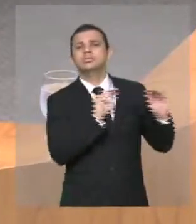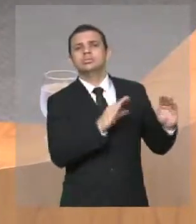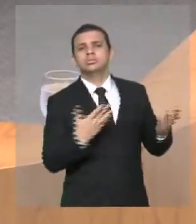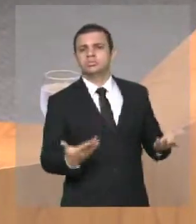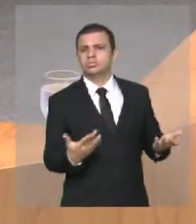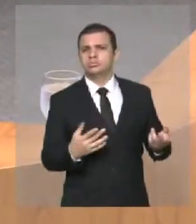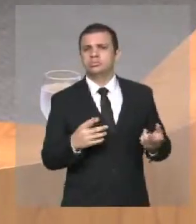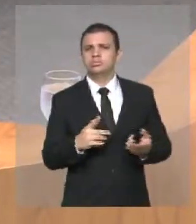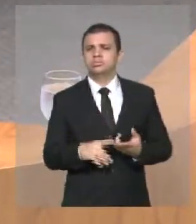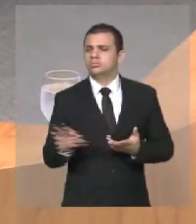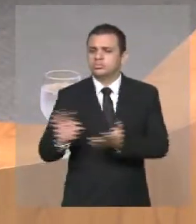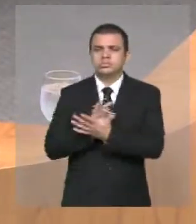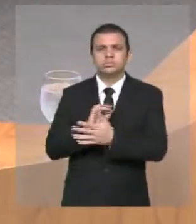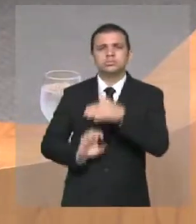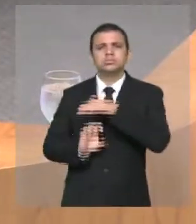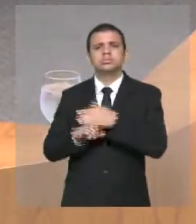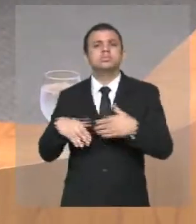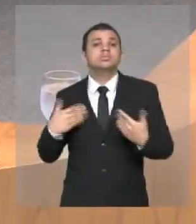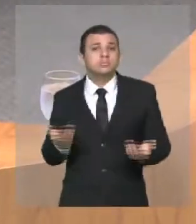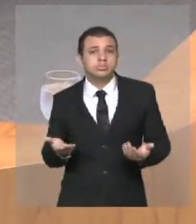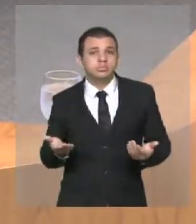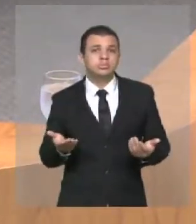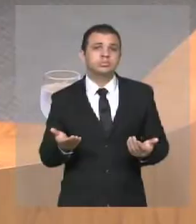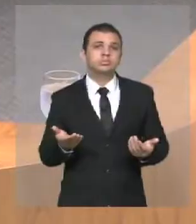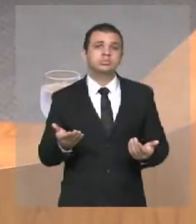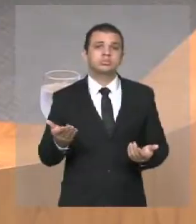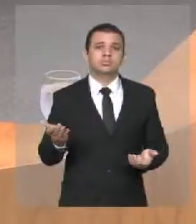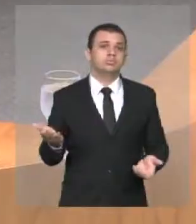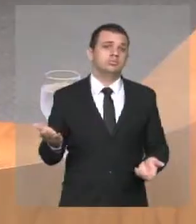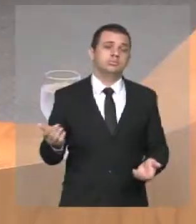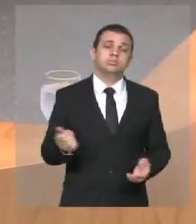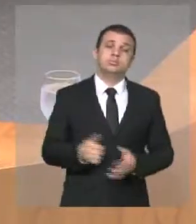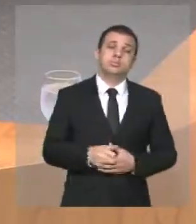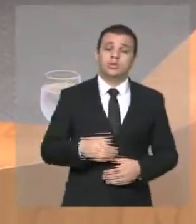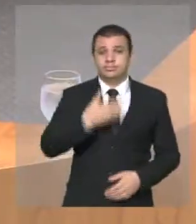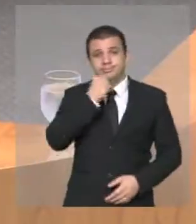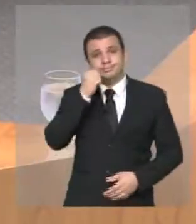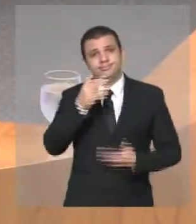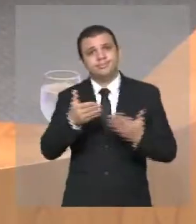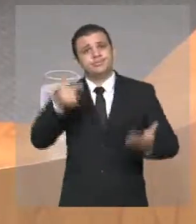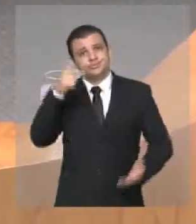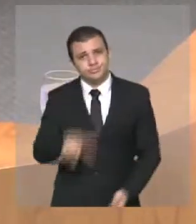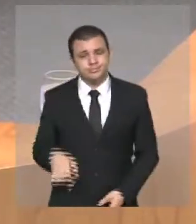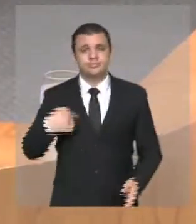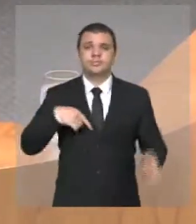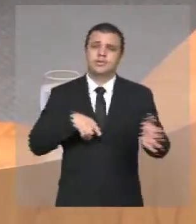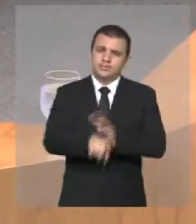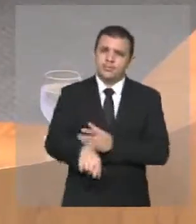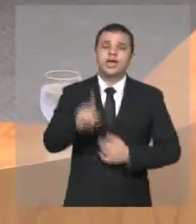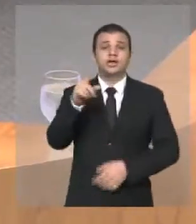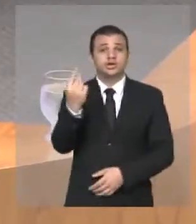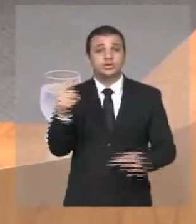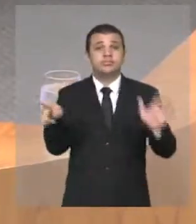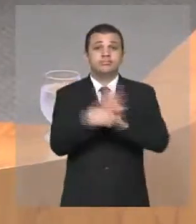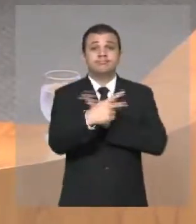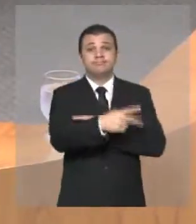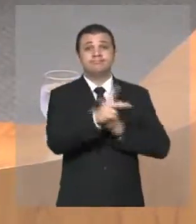contratação da empresa? Senhoras e senhores, mais uma vez, eu vou fazer o meu questionamento, é dinheiro público.